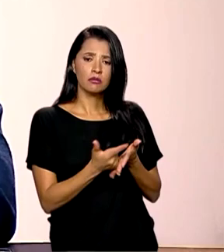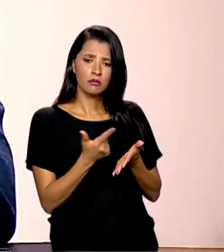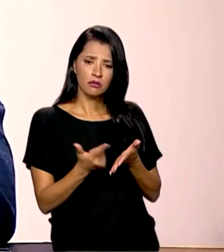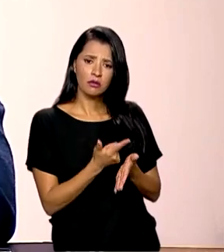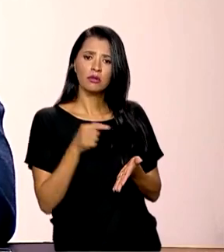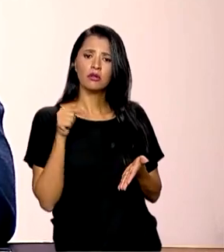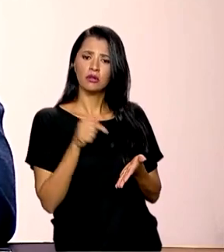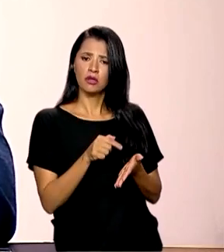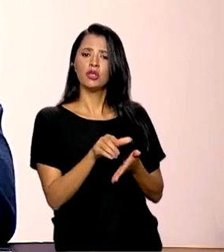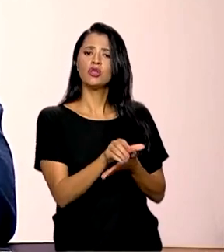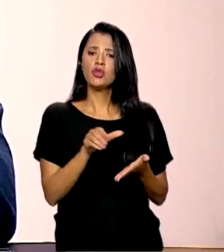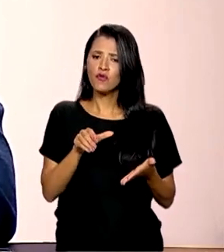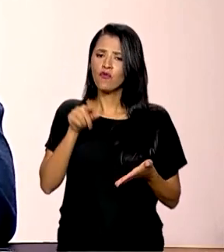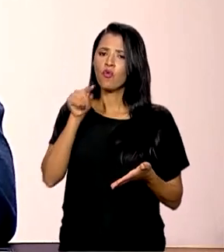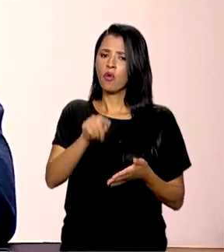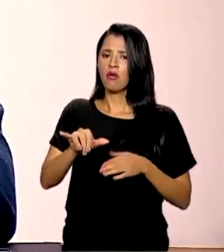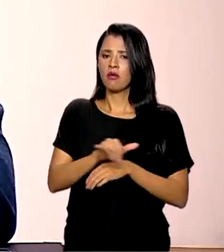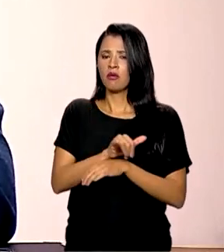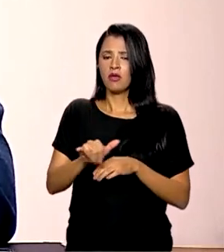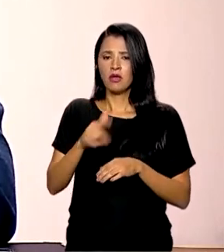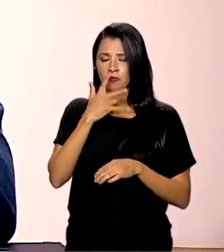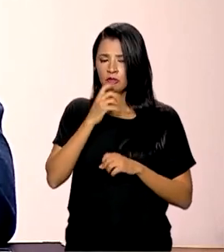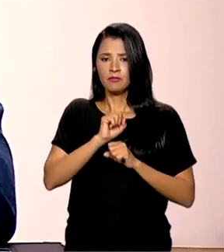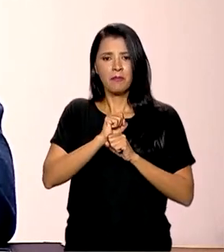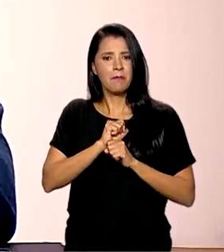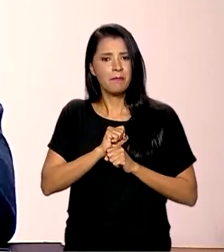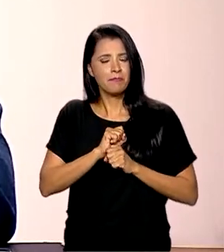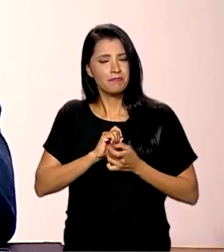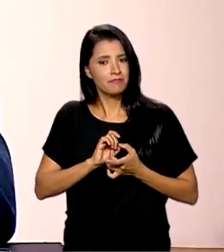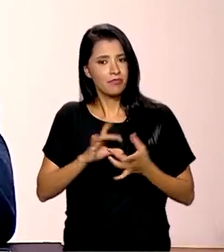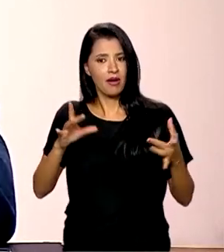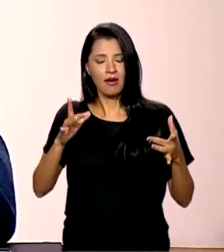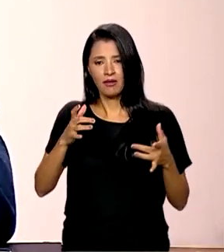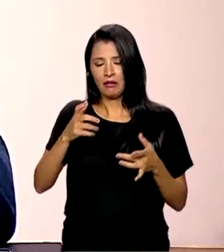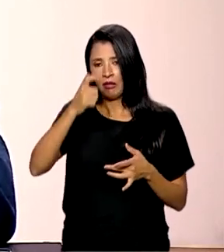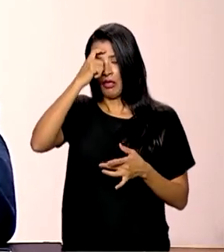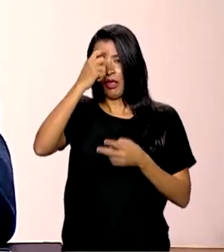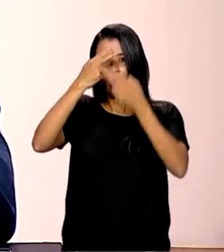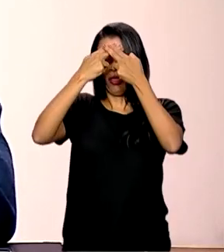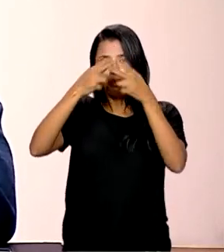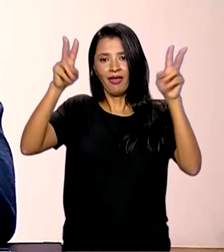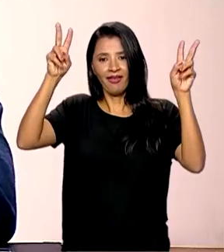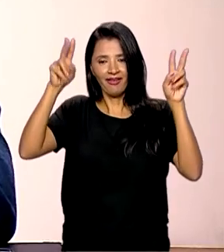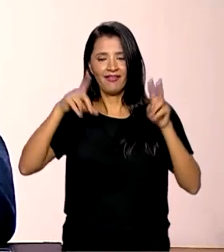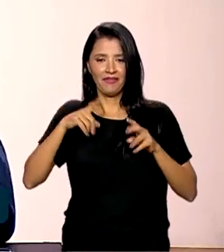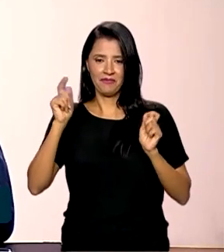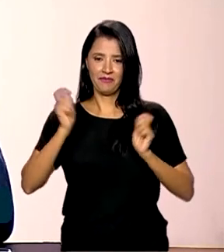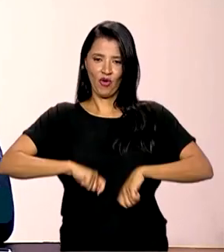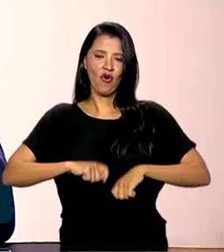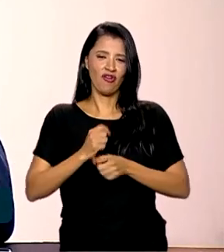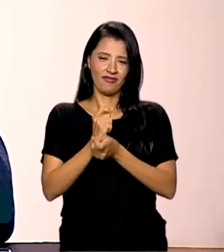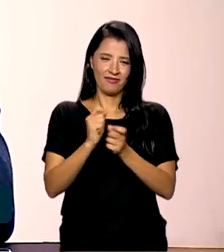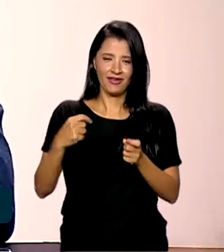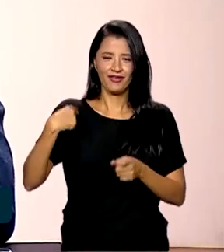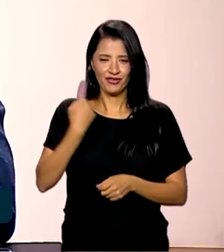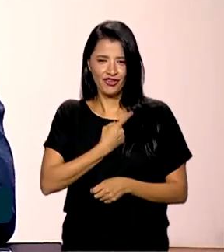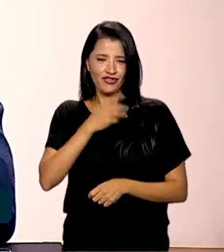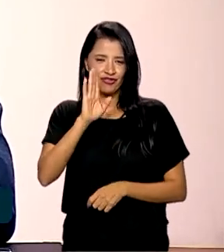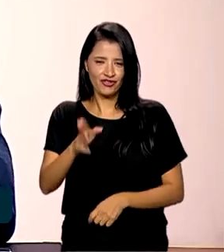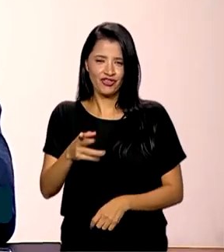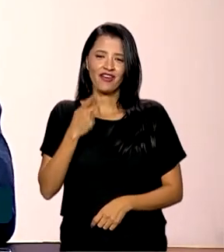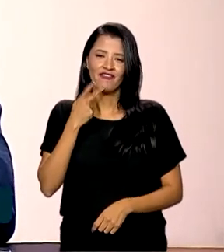ferramenta de libertação da mente. O livro nos livra, liberta aquilo que eu falei para você.